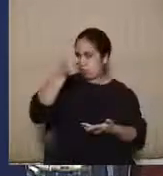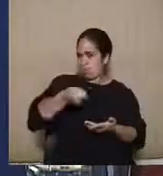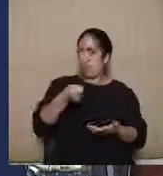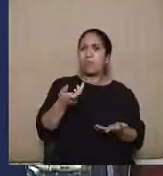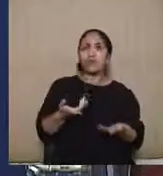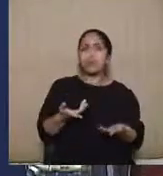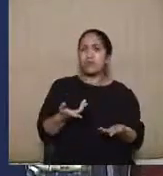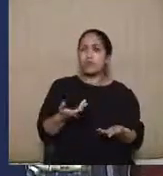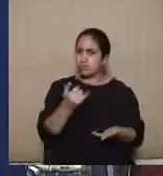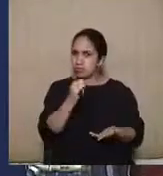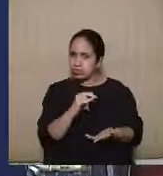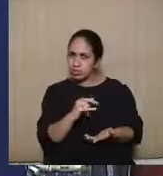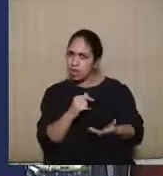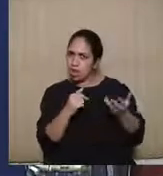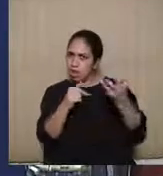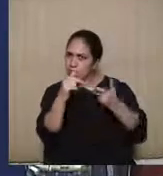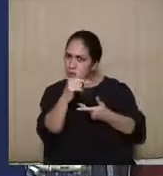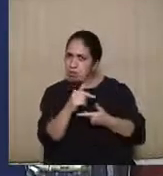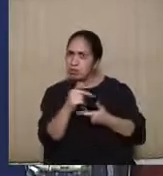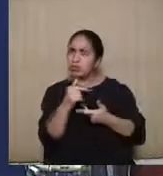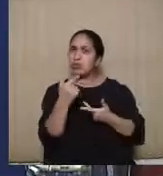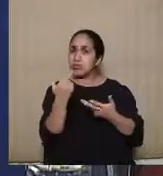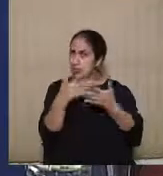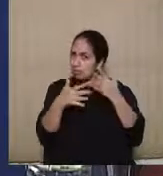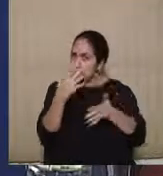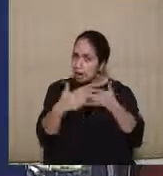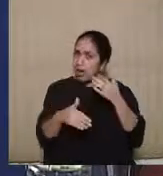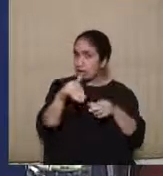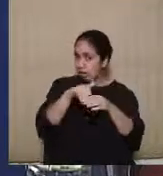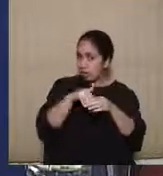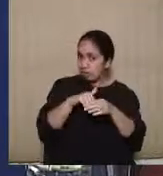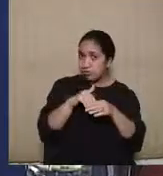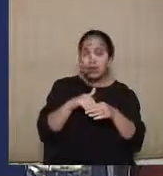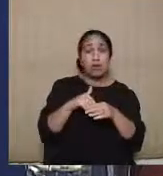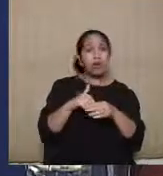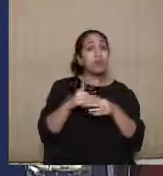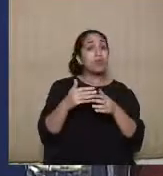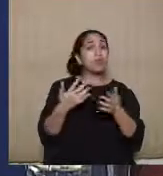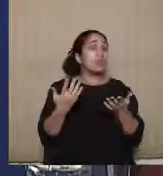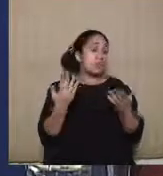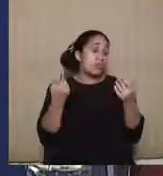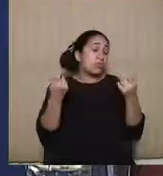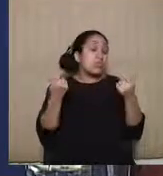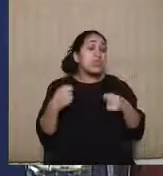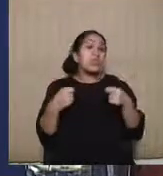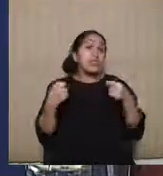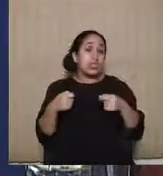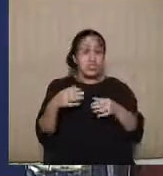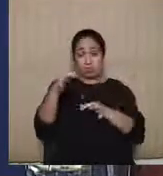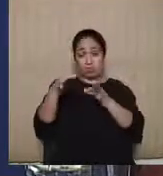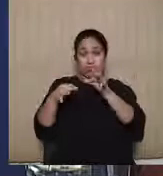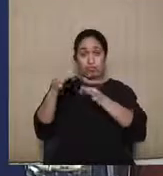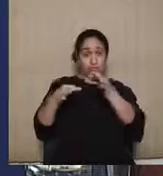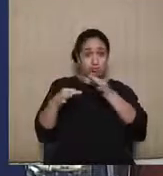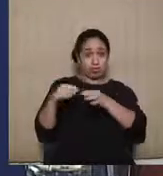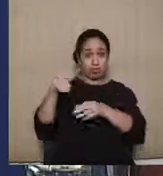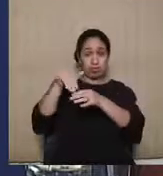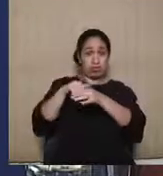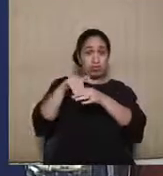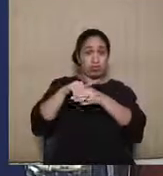e se são fatos que realmente impactam a lisura das eleições, imaginar que, efetivamente, haja necessidade da Justiça Eleitoral atuar